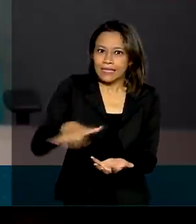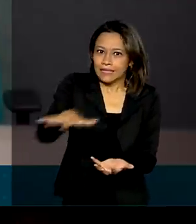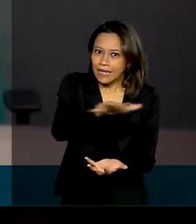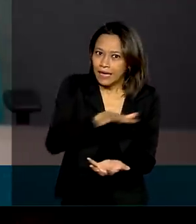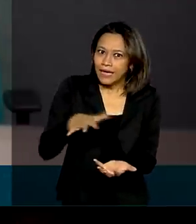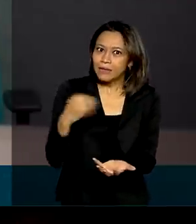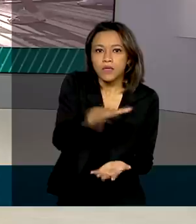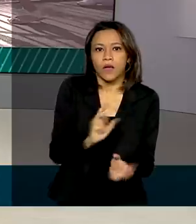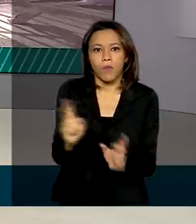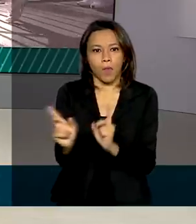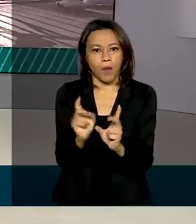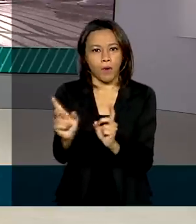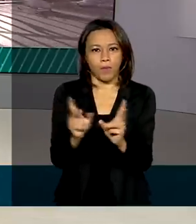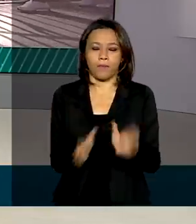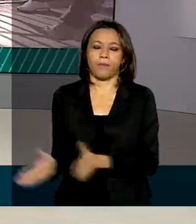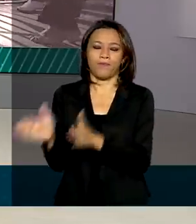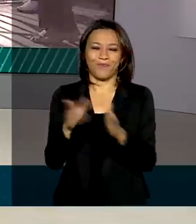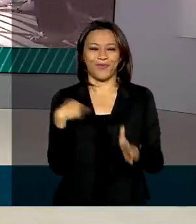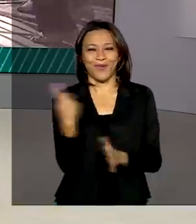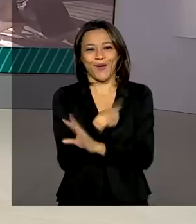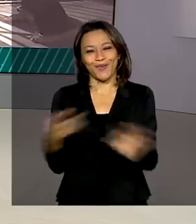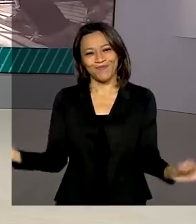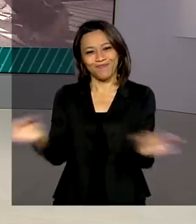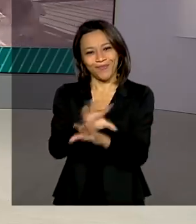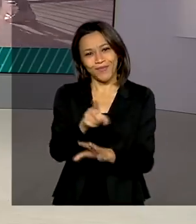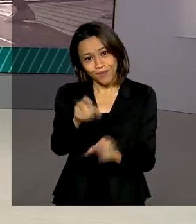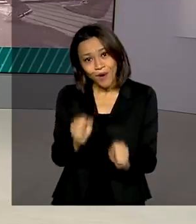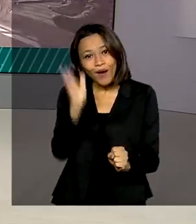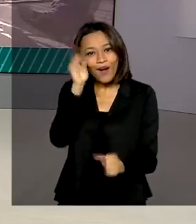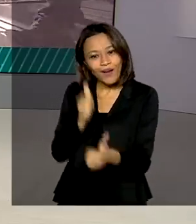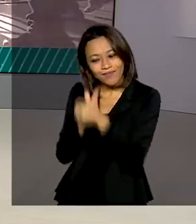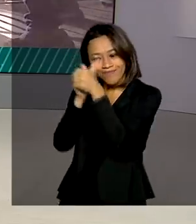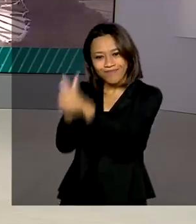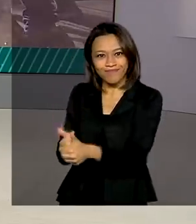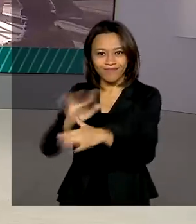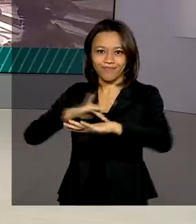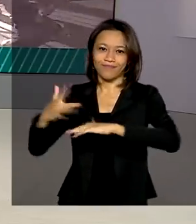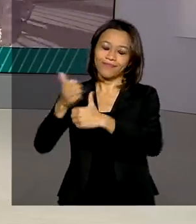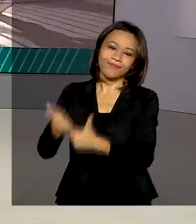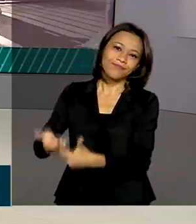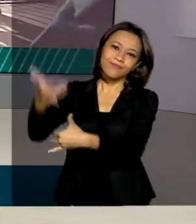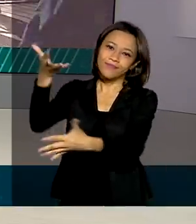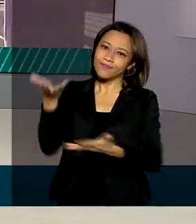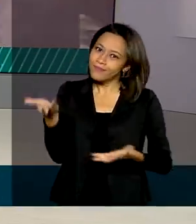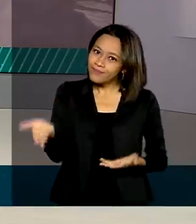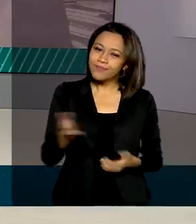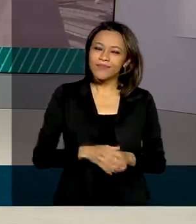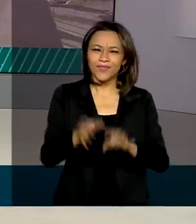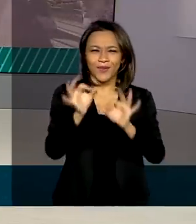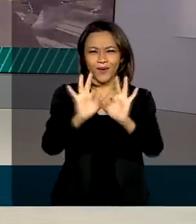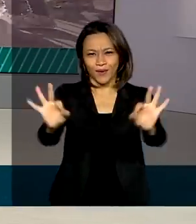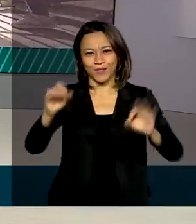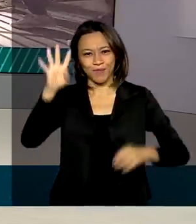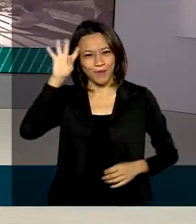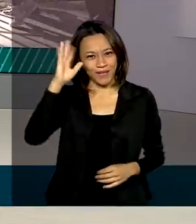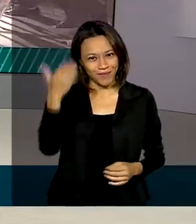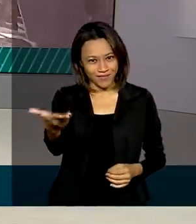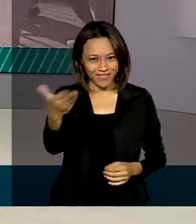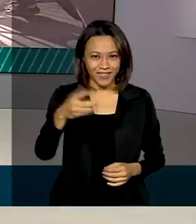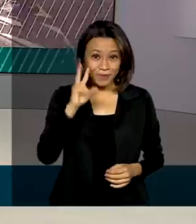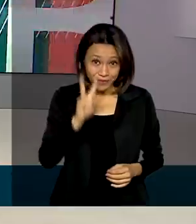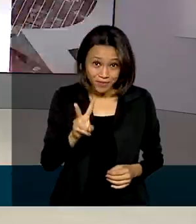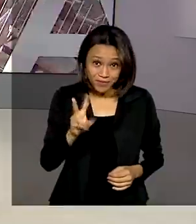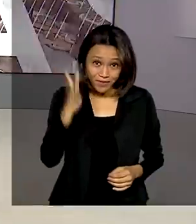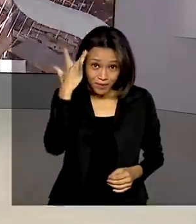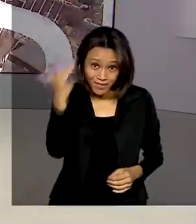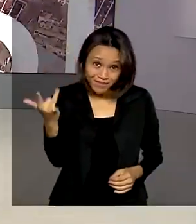importante. O dia termina aqui. Você pode nos acompanhar também pelas redes sociais. Uma ótima quarta-feira para você. Nos